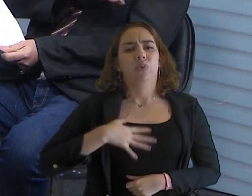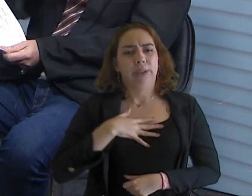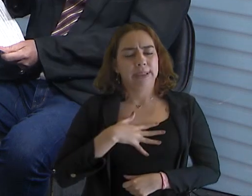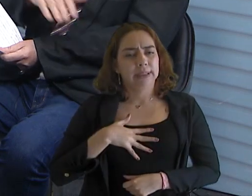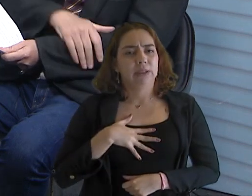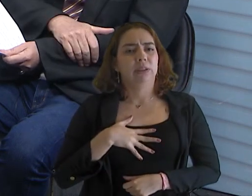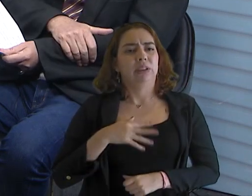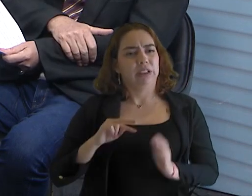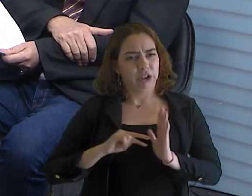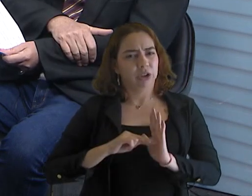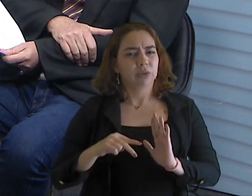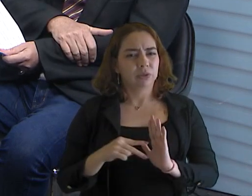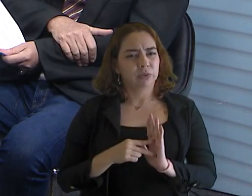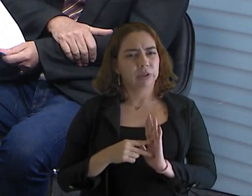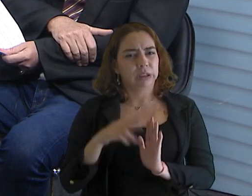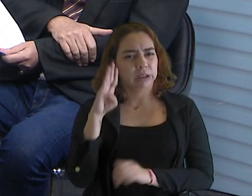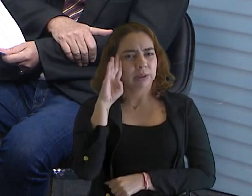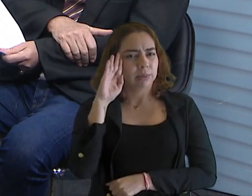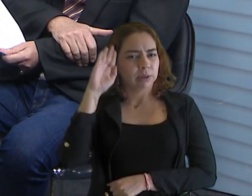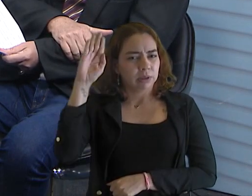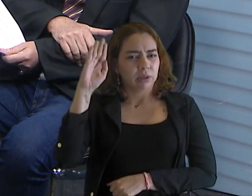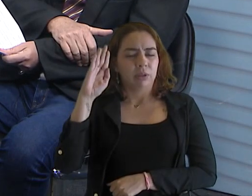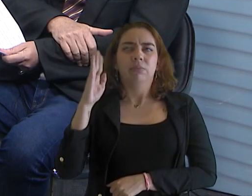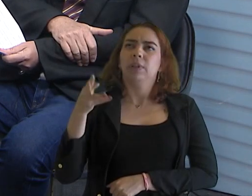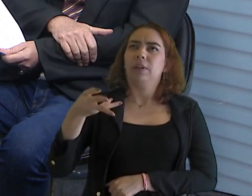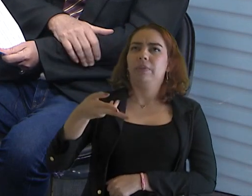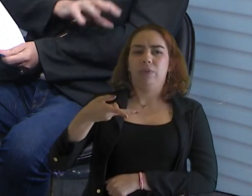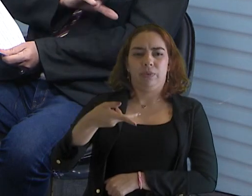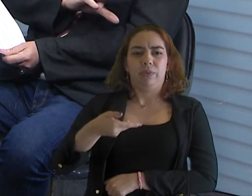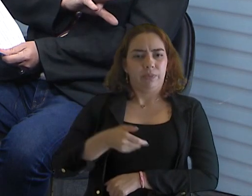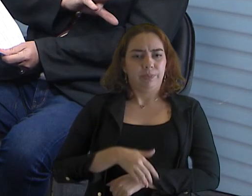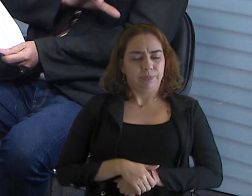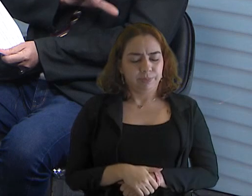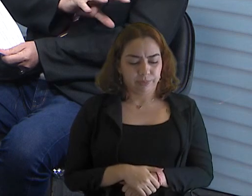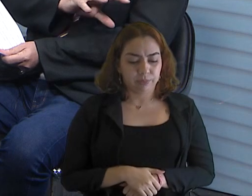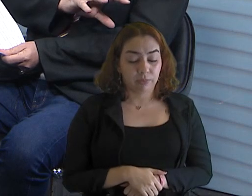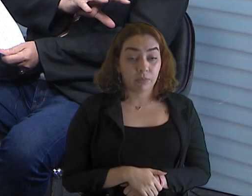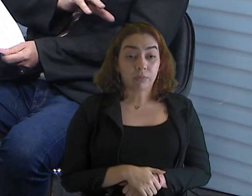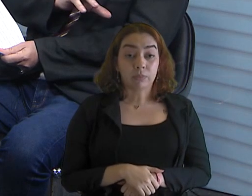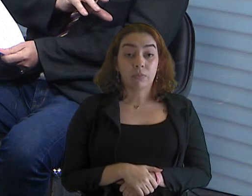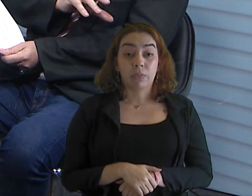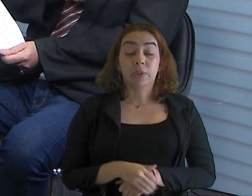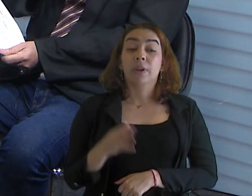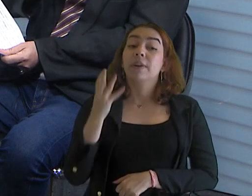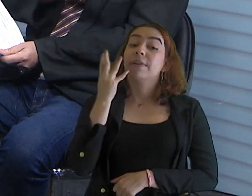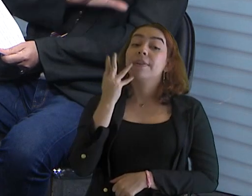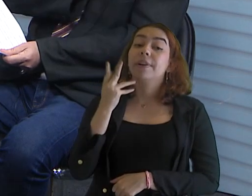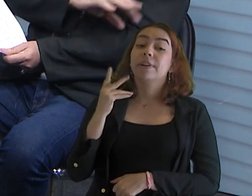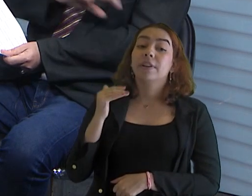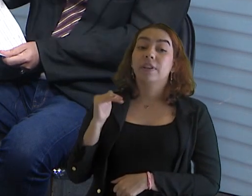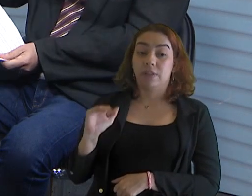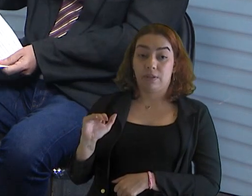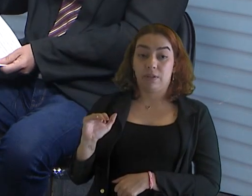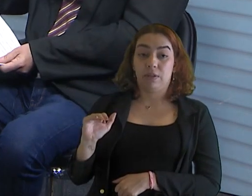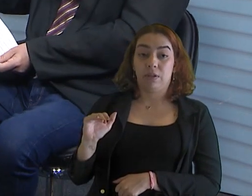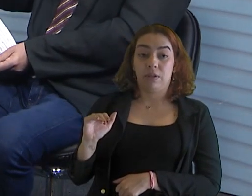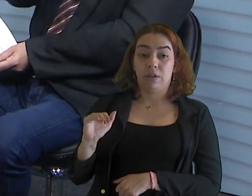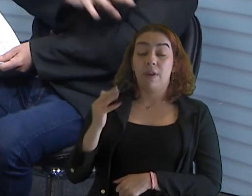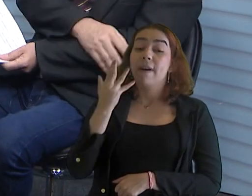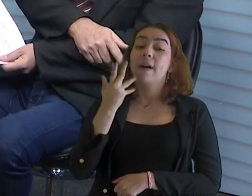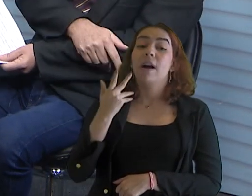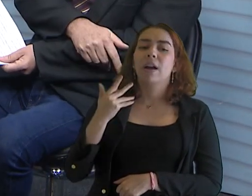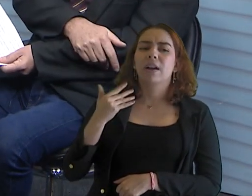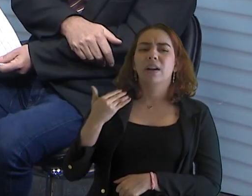é sensacional. Porque a criança, como diz o Freud, o Freud já disse, a criança é o pai do adulto.